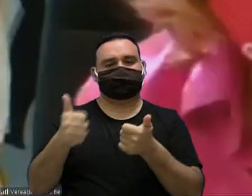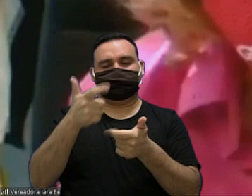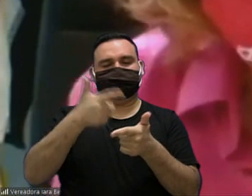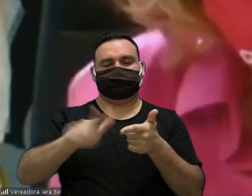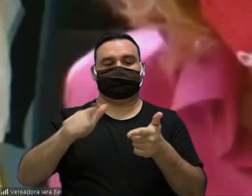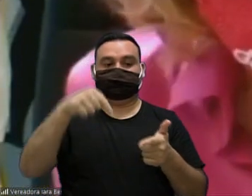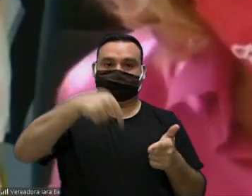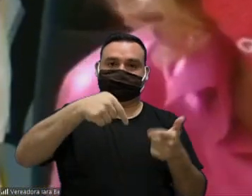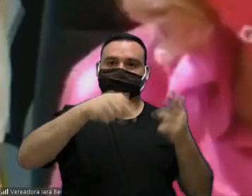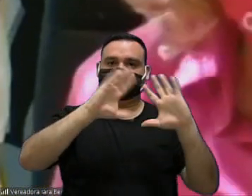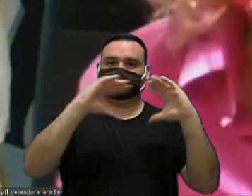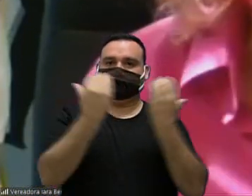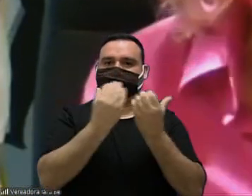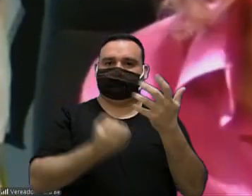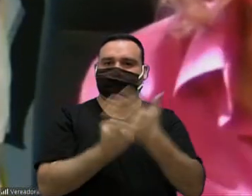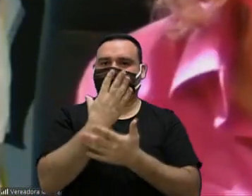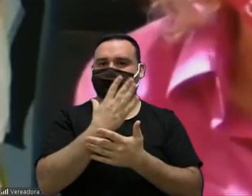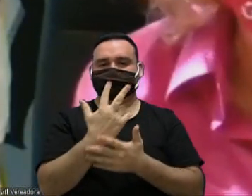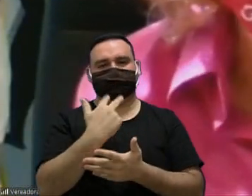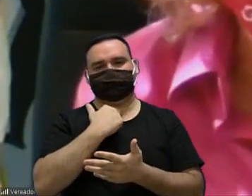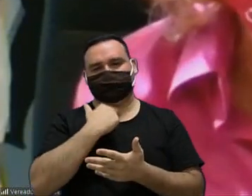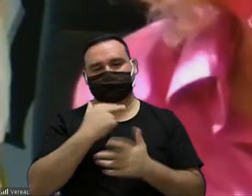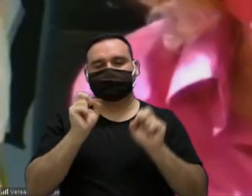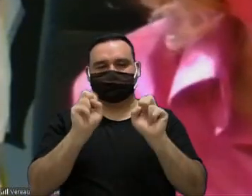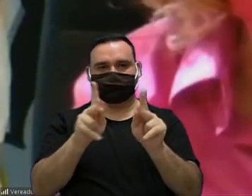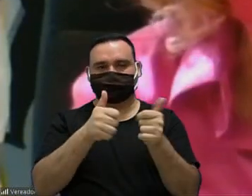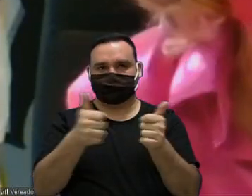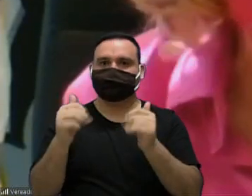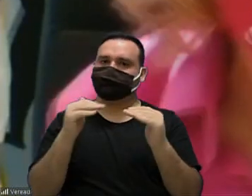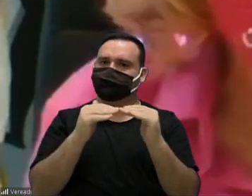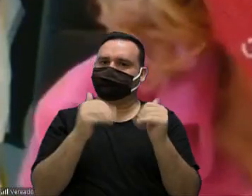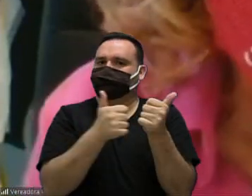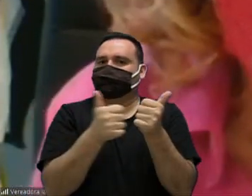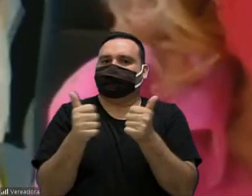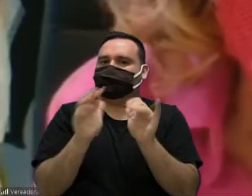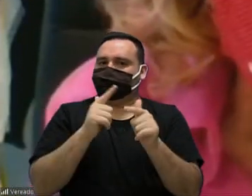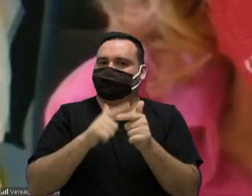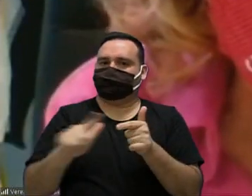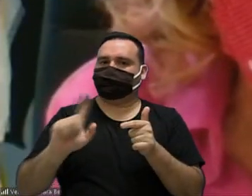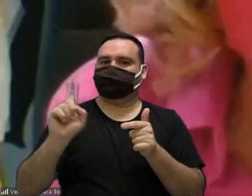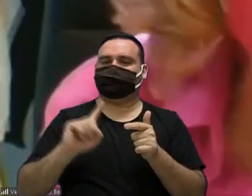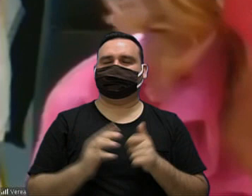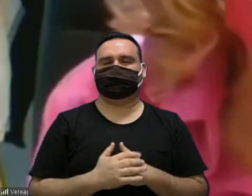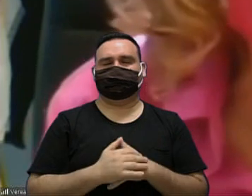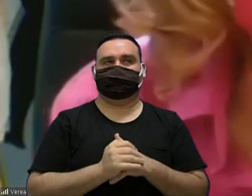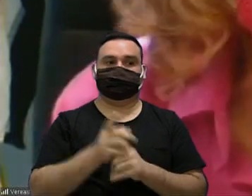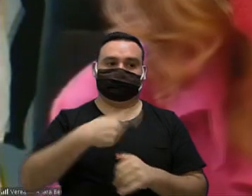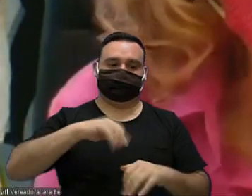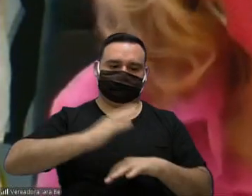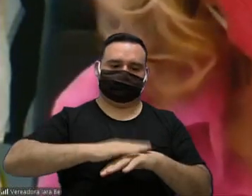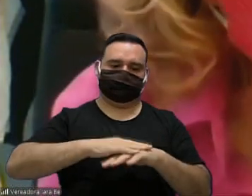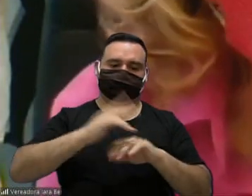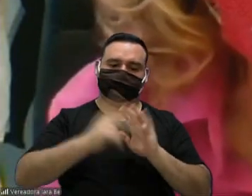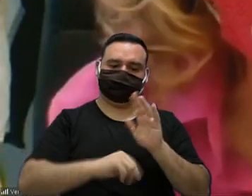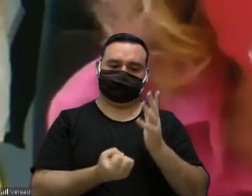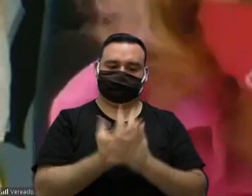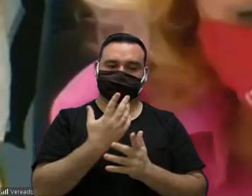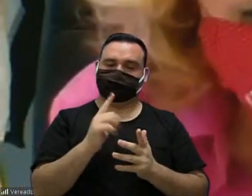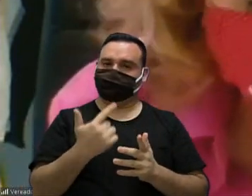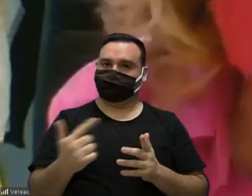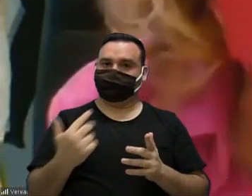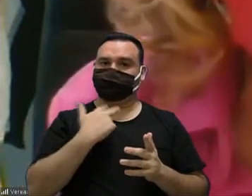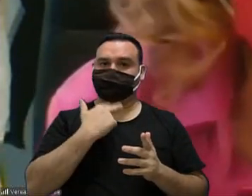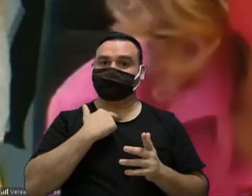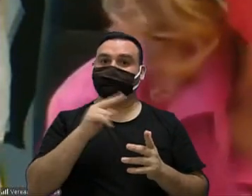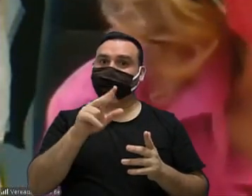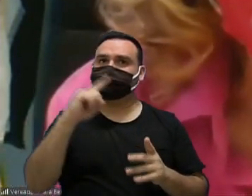da da alçada da câmara não é do nosso procedimento fazer um projeto como esse mas a